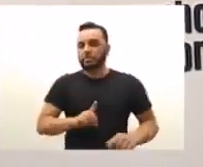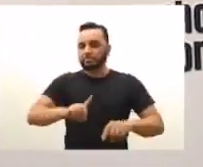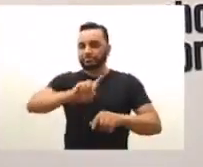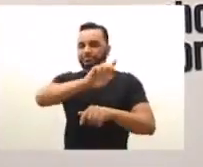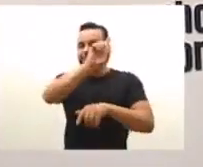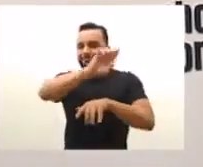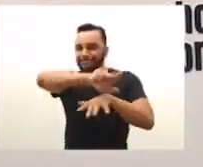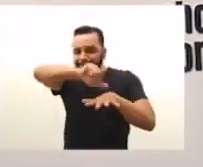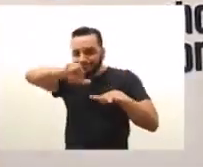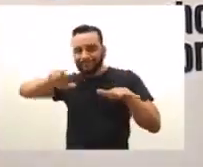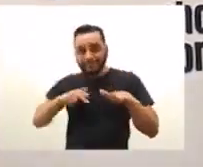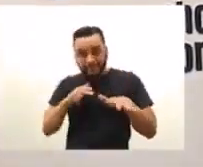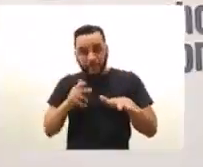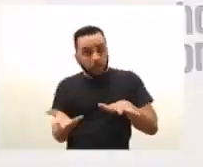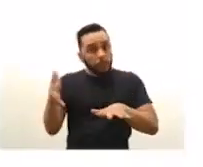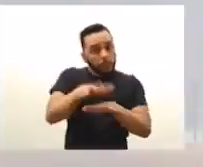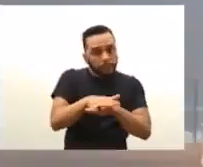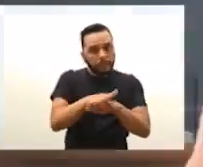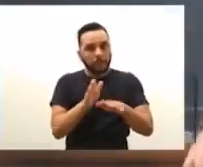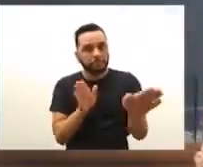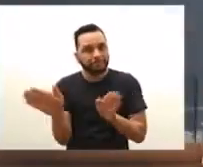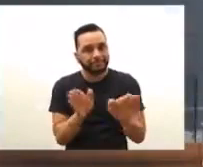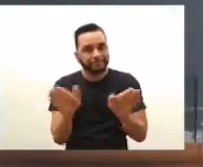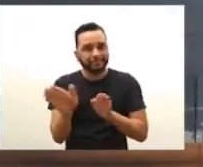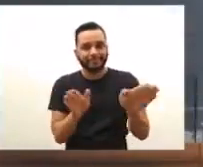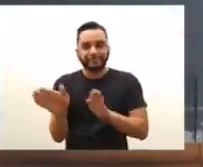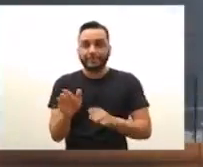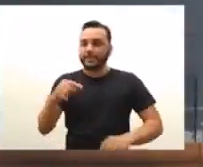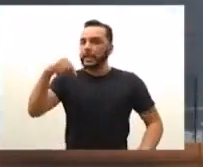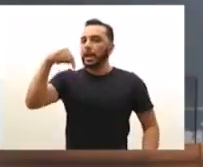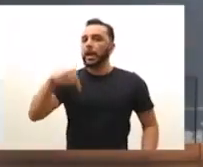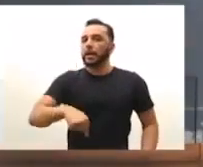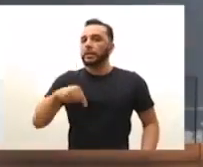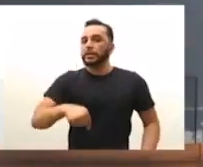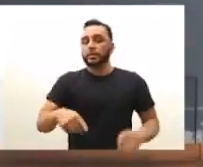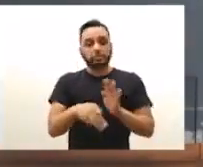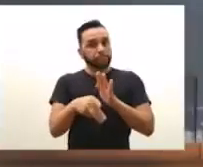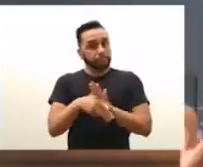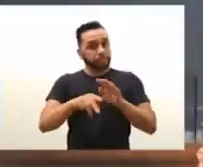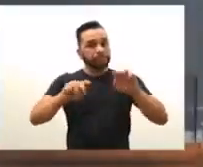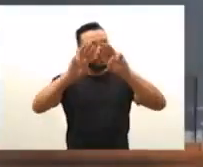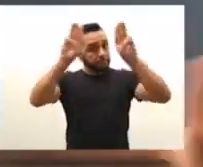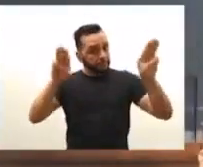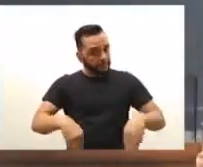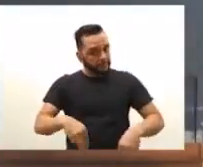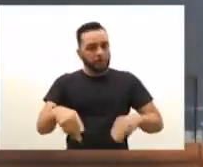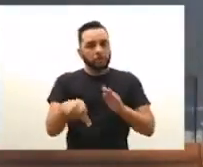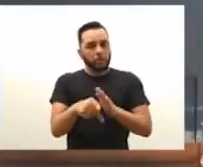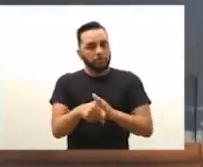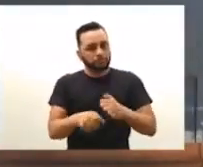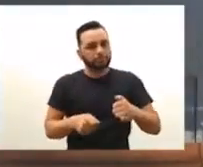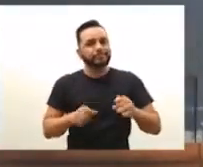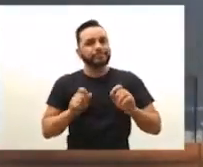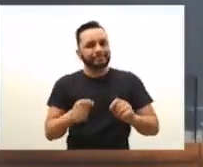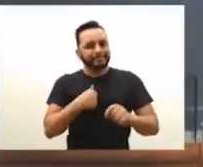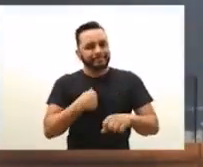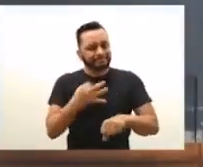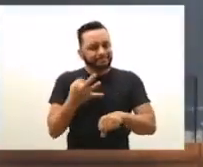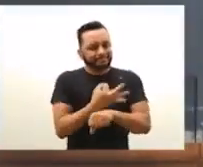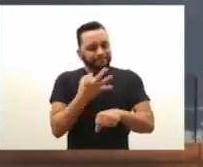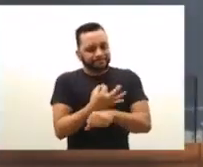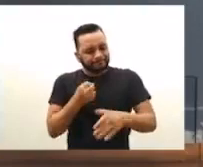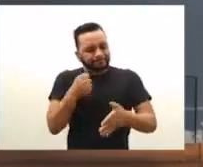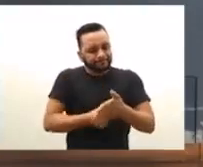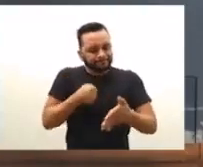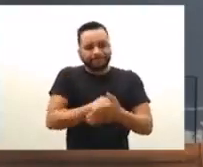com inclusão e acessibilidade. A gente aqui, por exemplo, está no Memorial da Resistência, que é um dos museus que faz essa curadoria, junto